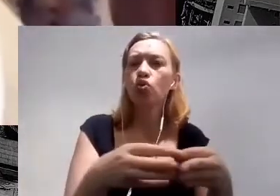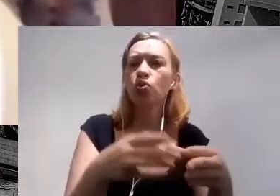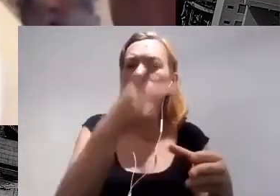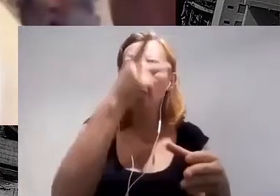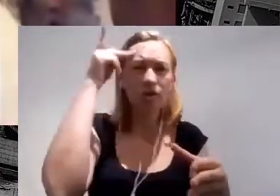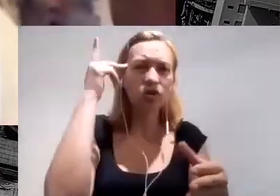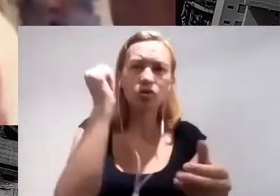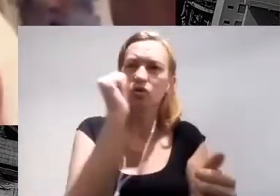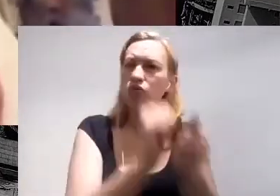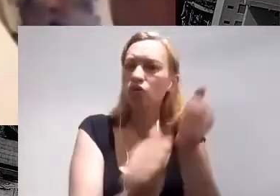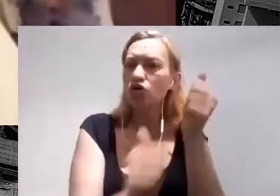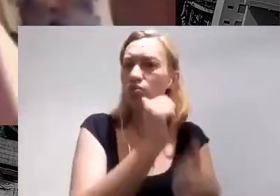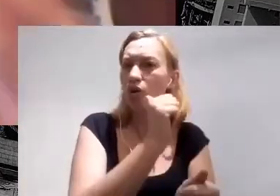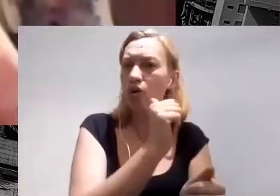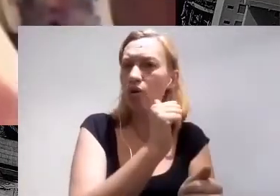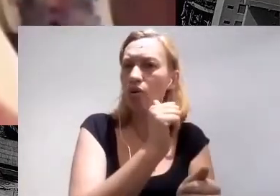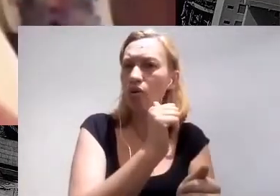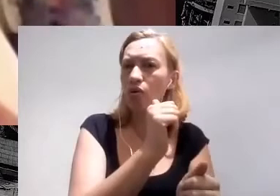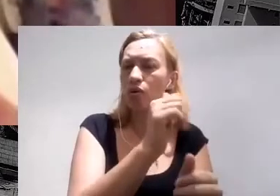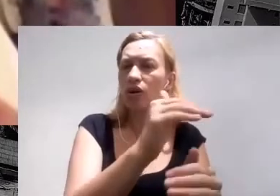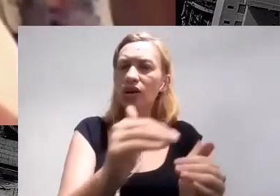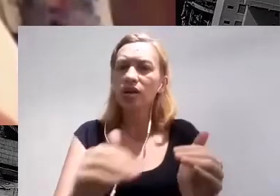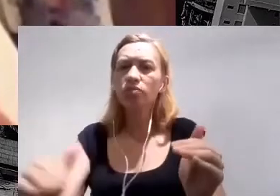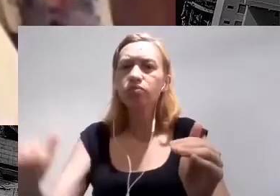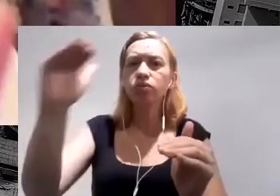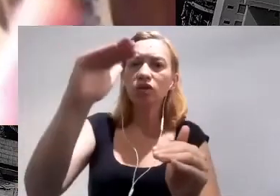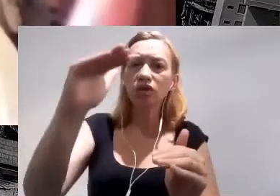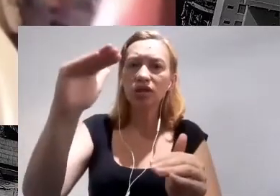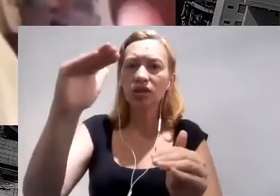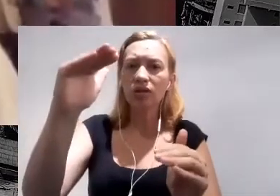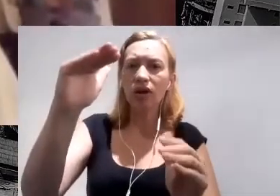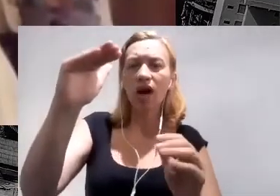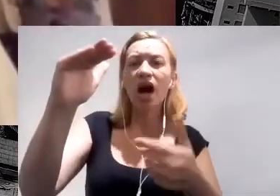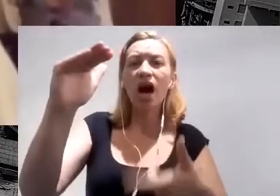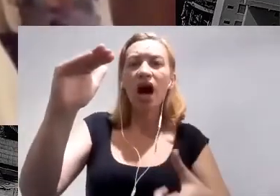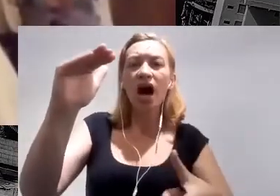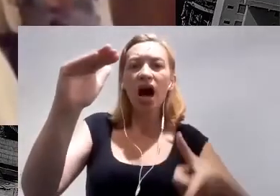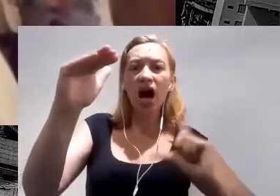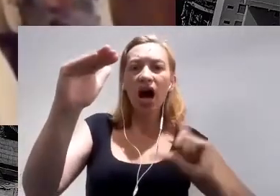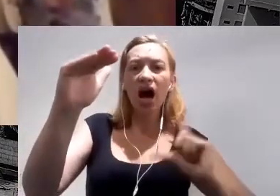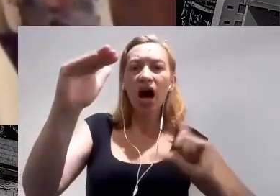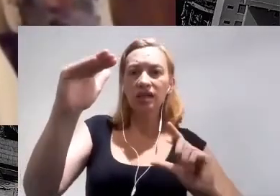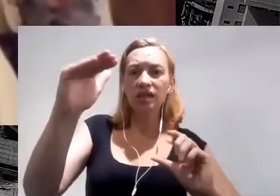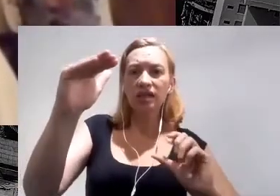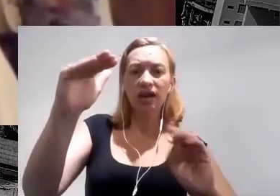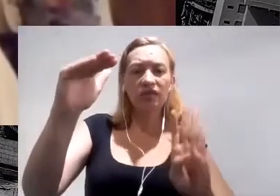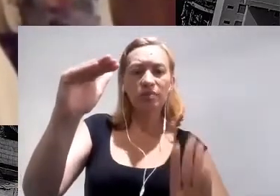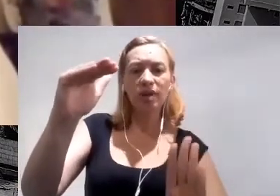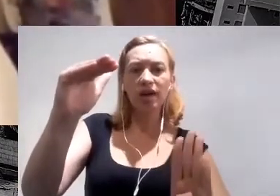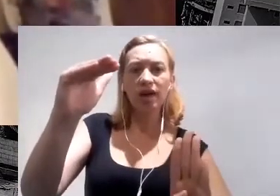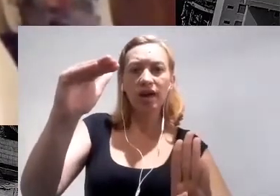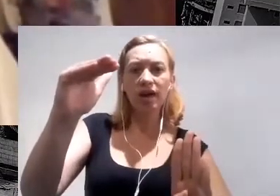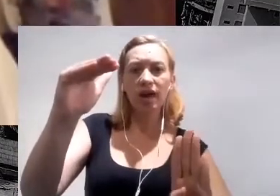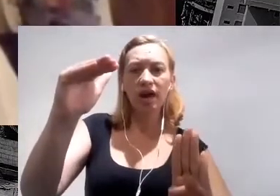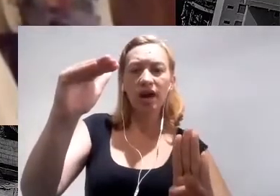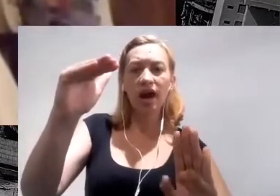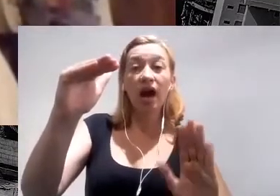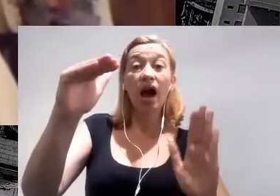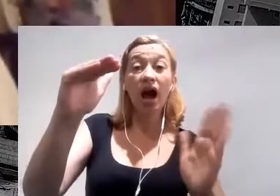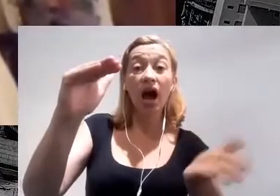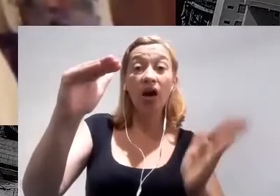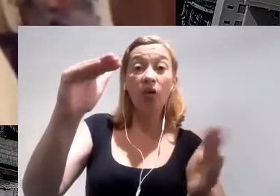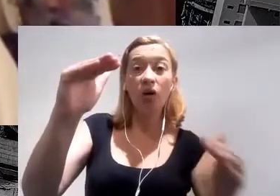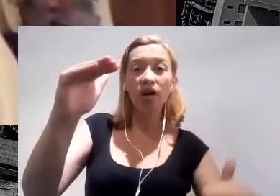Melhorou a qualidade de água, num momento muito desafiador, que era quando estava acontecendo a crise hídrica aqui em São Paulo, a pior